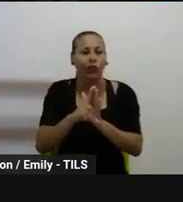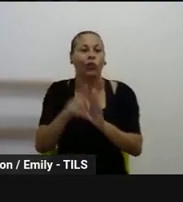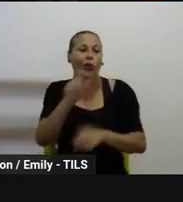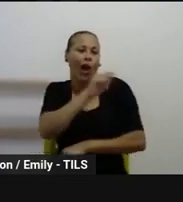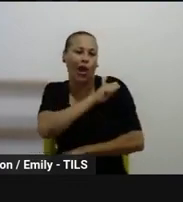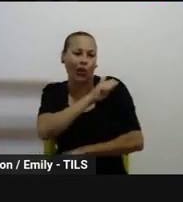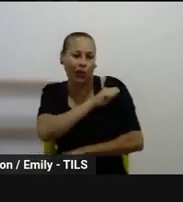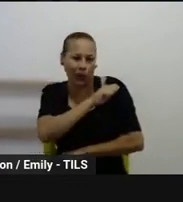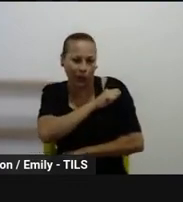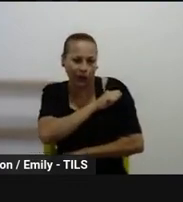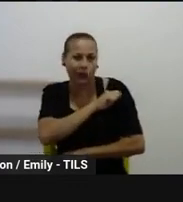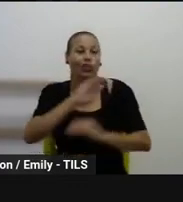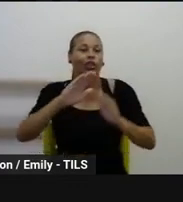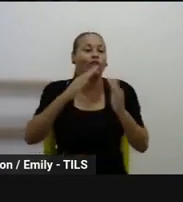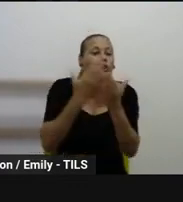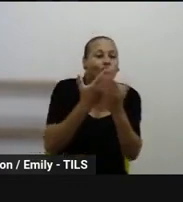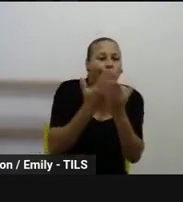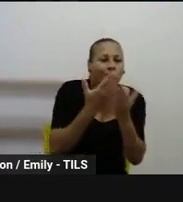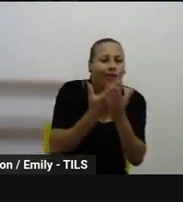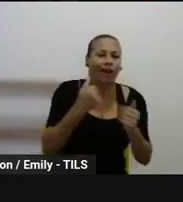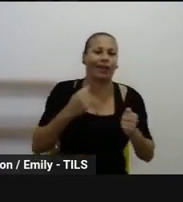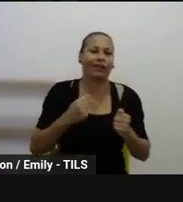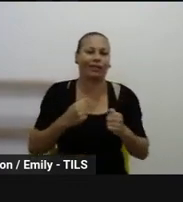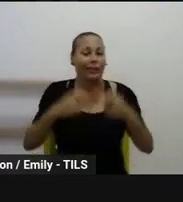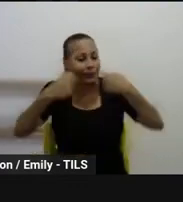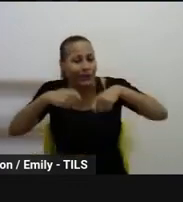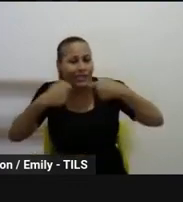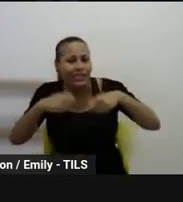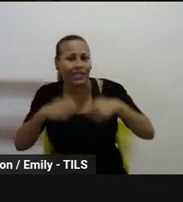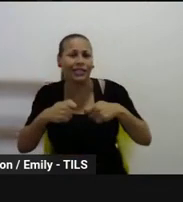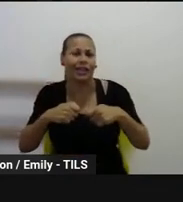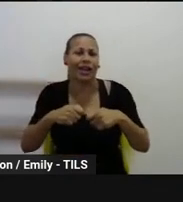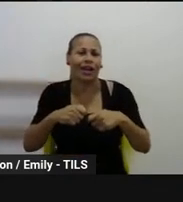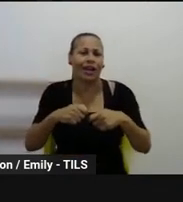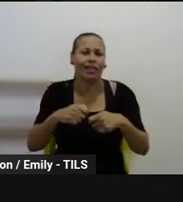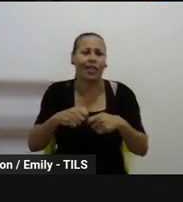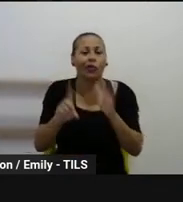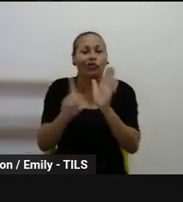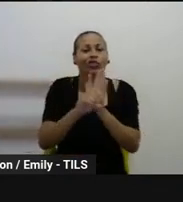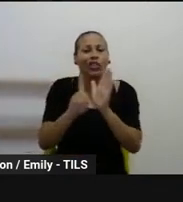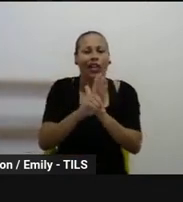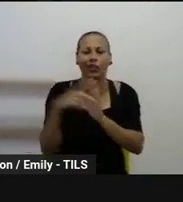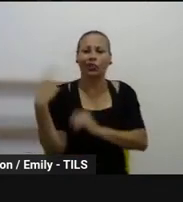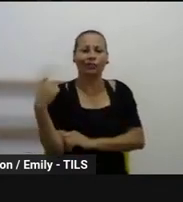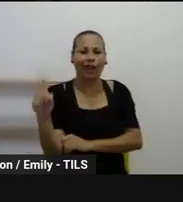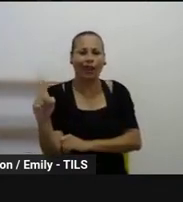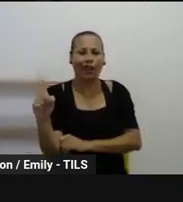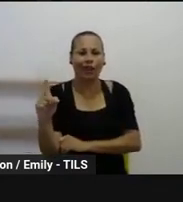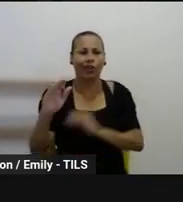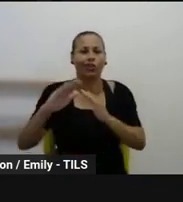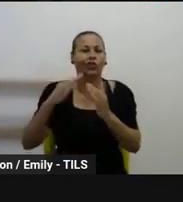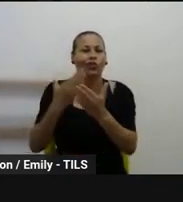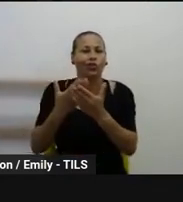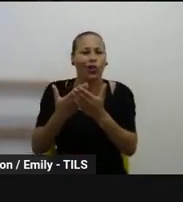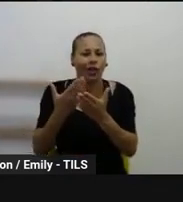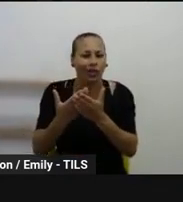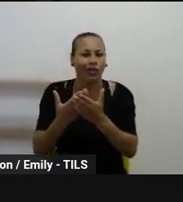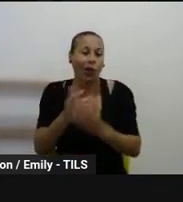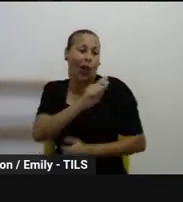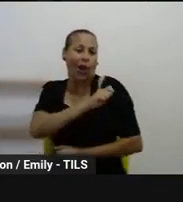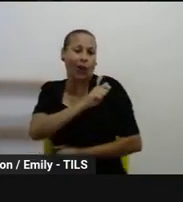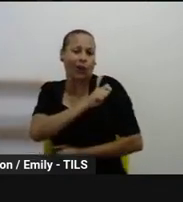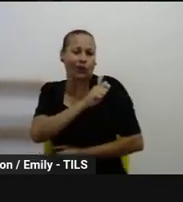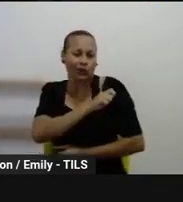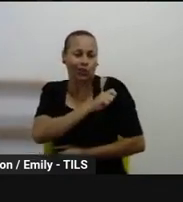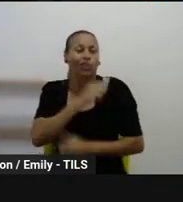apátridas e solicitantes de refúgio nas redes públicas de educação básica brasileiras, sem